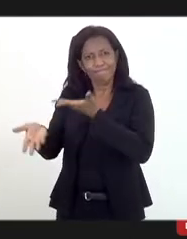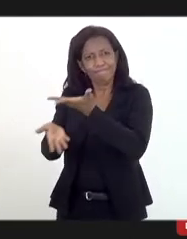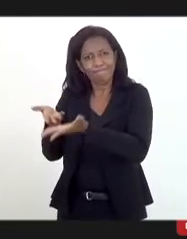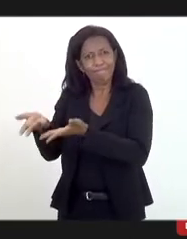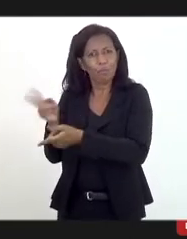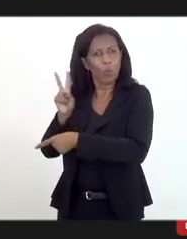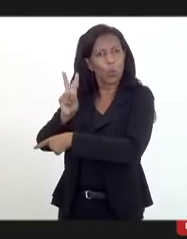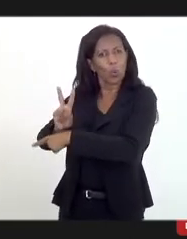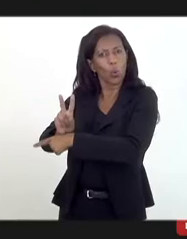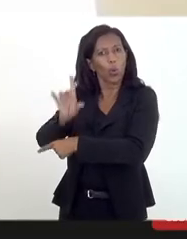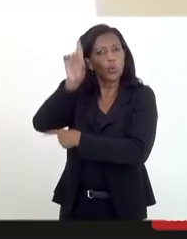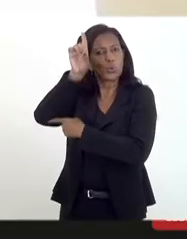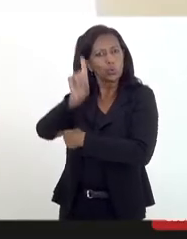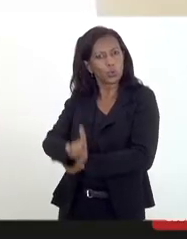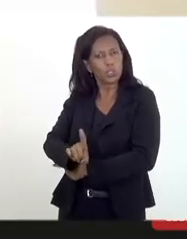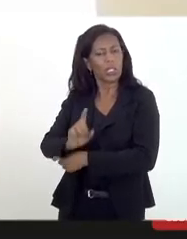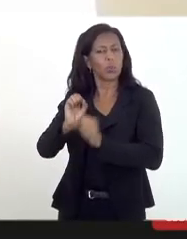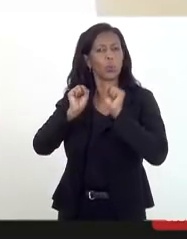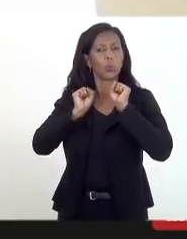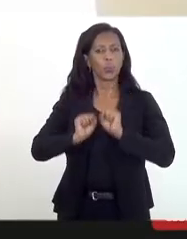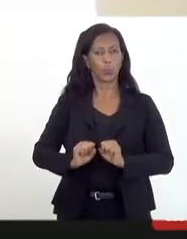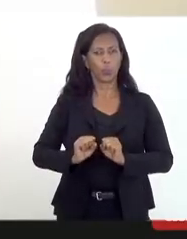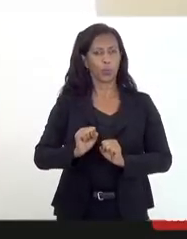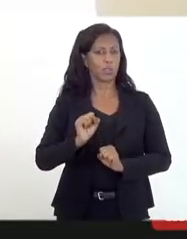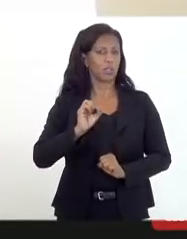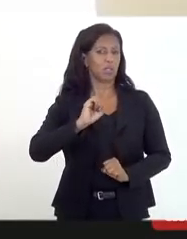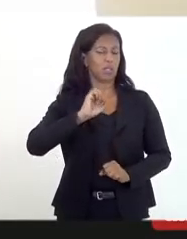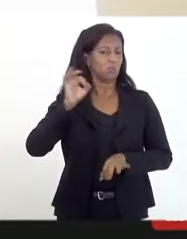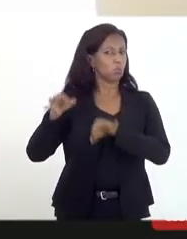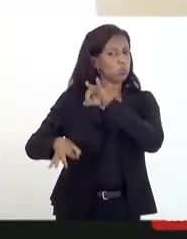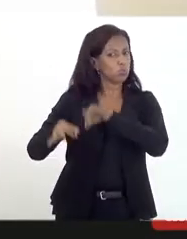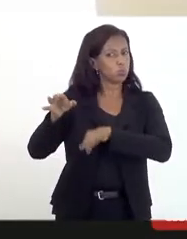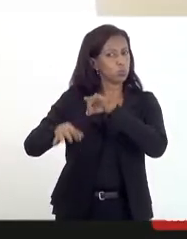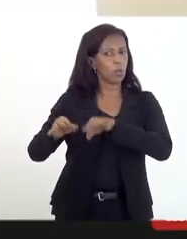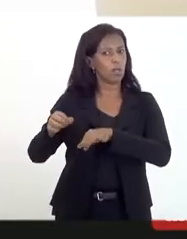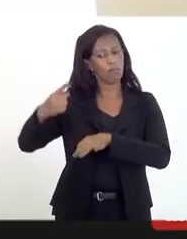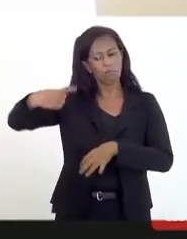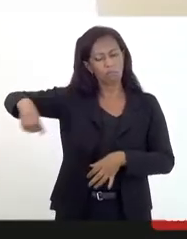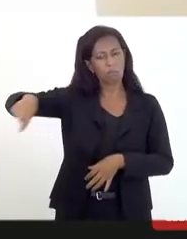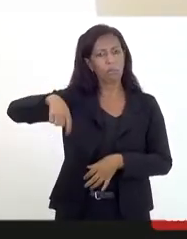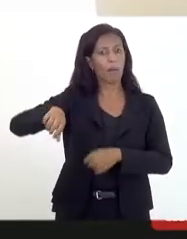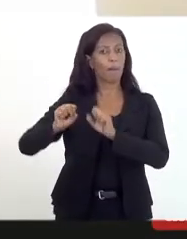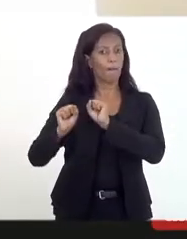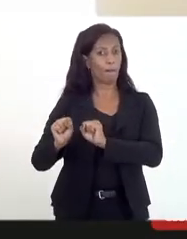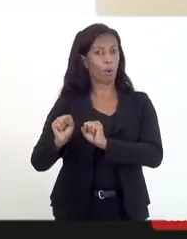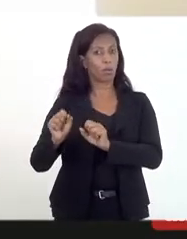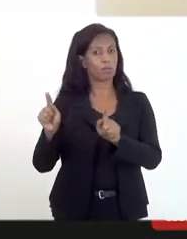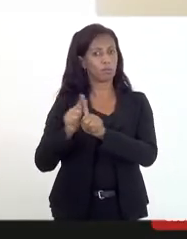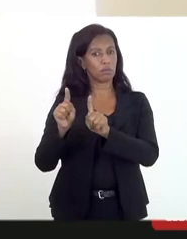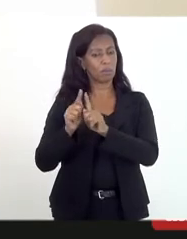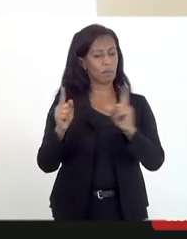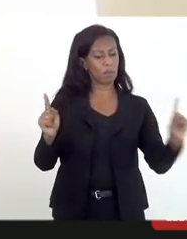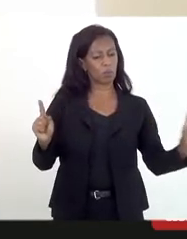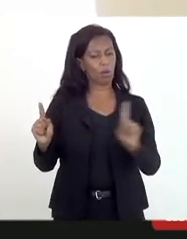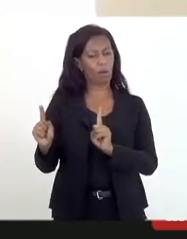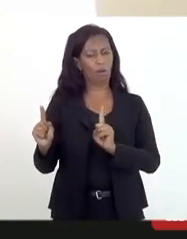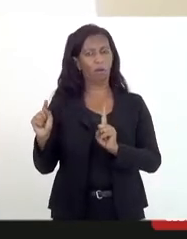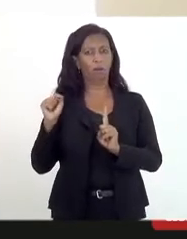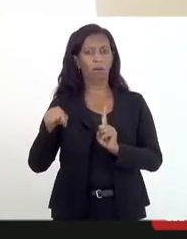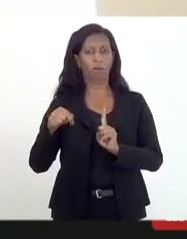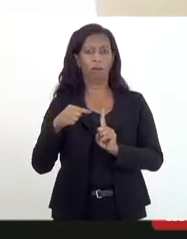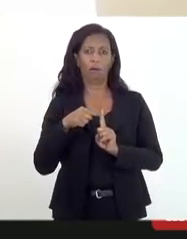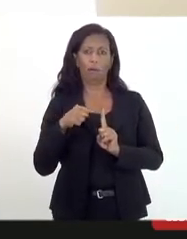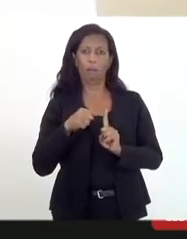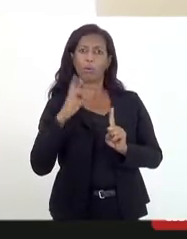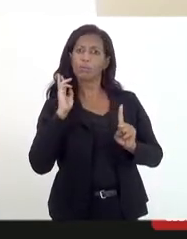submetidos à apreciação do Poder Judiciário e aqueles que perpetraram os direitos possam responder devidamente, criando aí uma